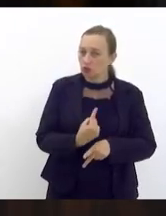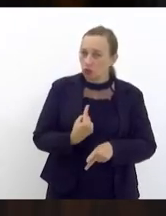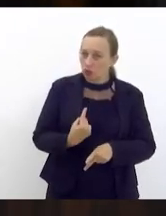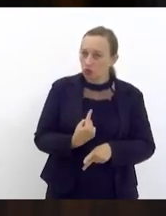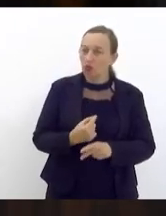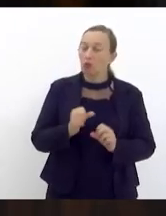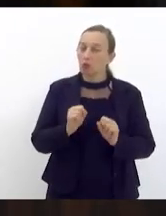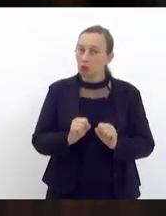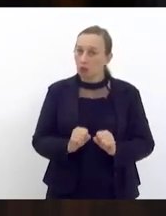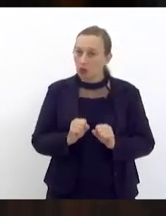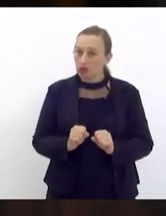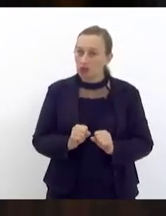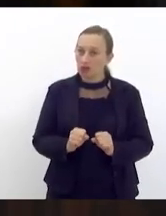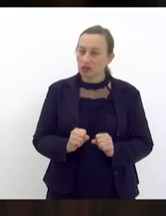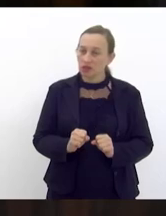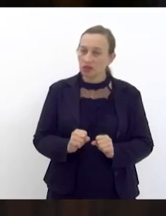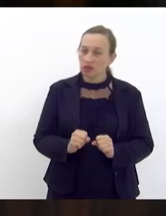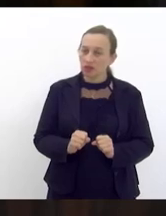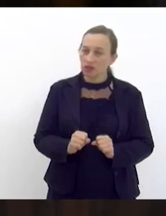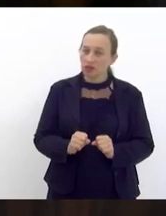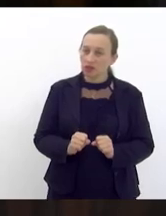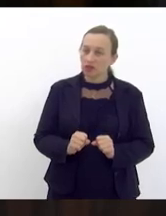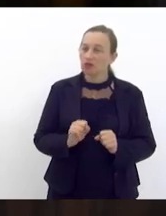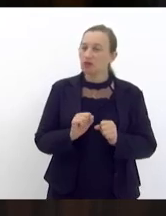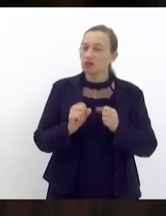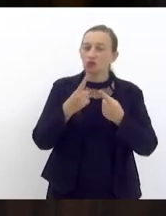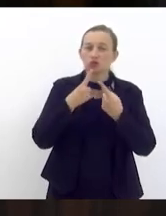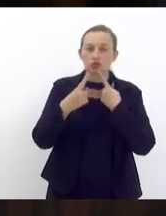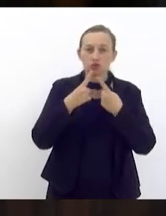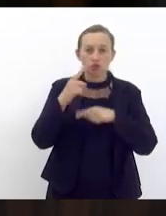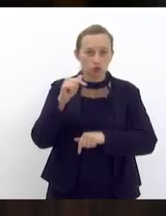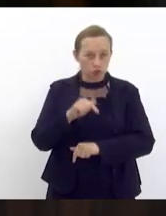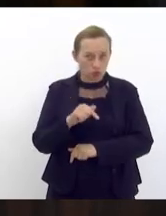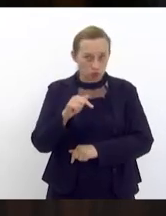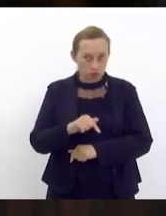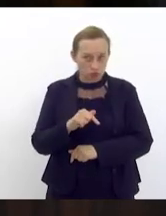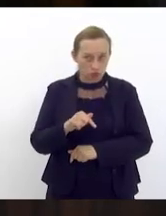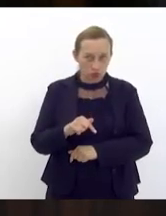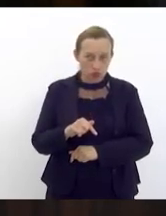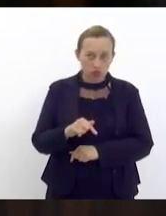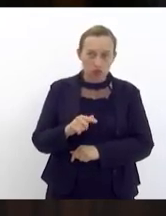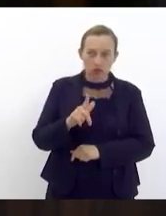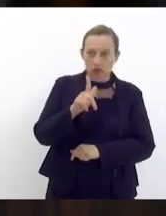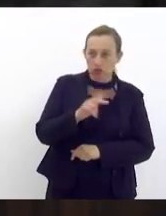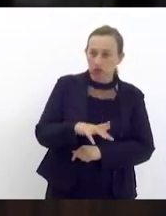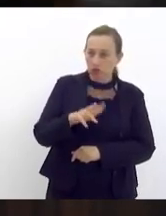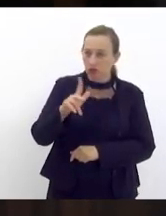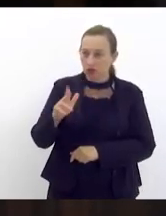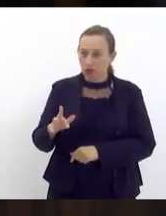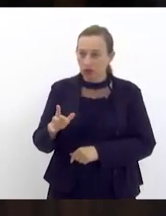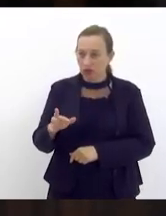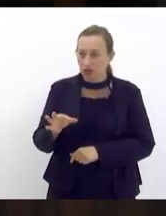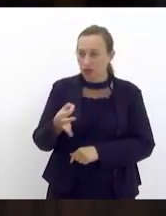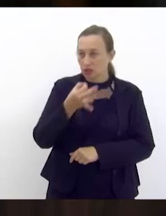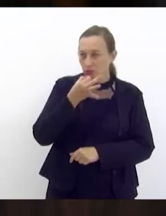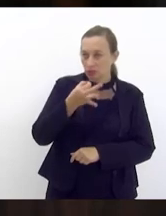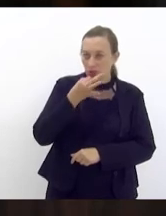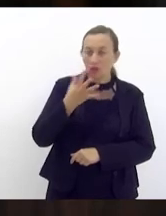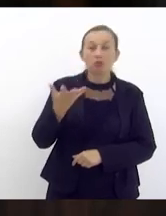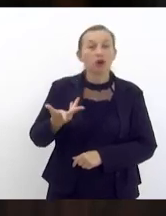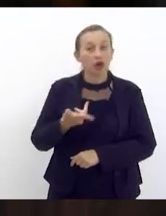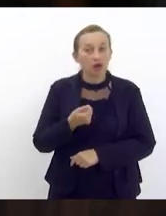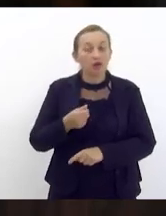que a gente possa fazer discursos aqui e divergência existe a divergência é muito maravilhosa